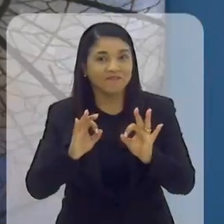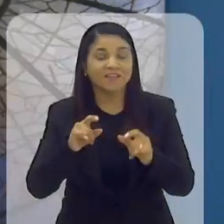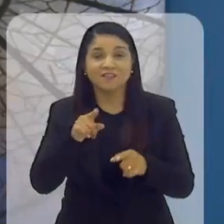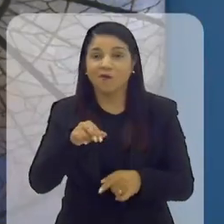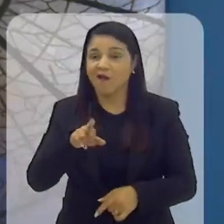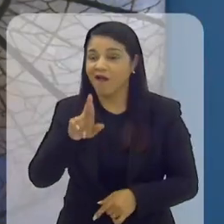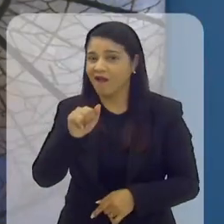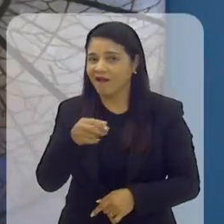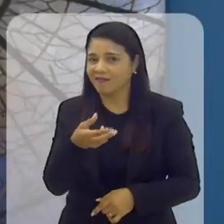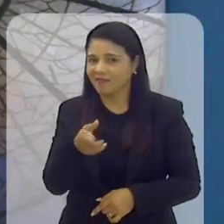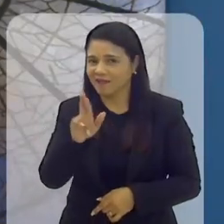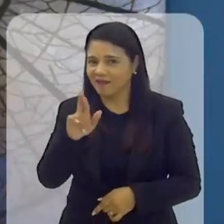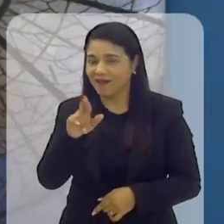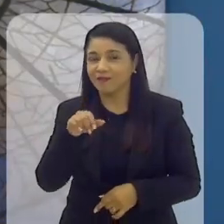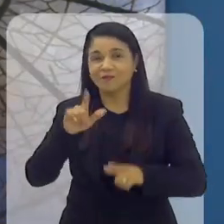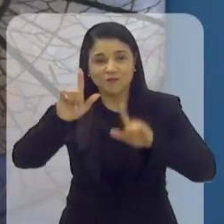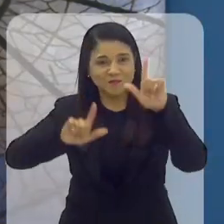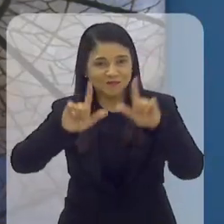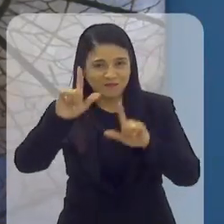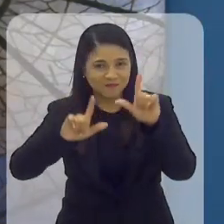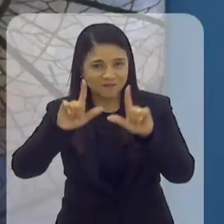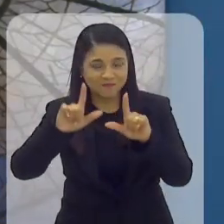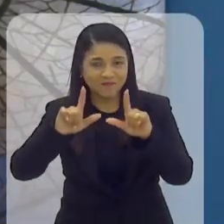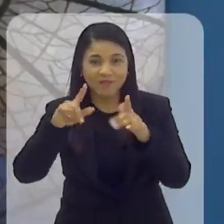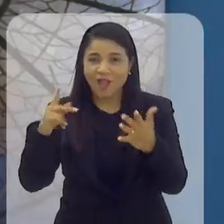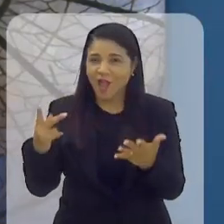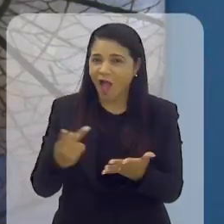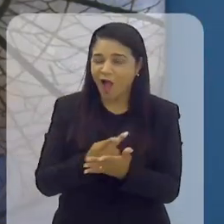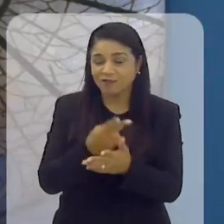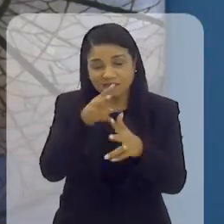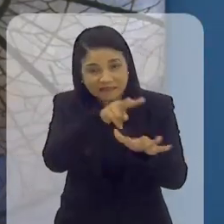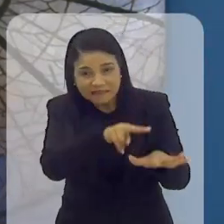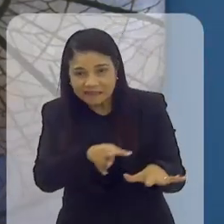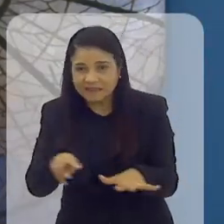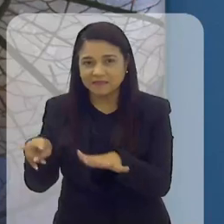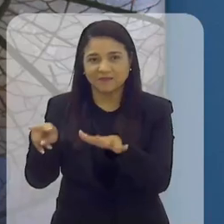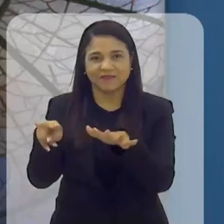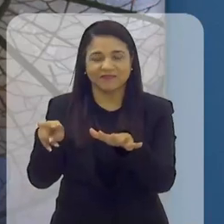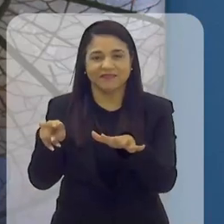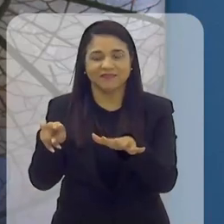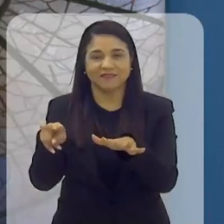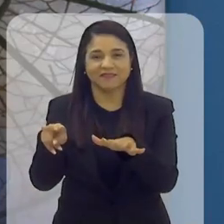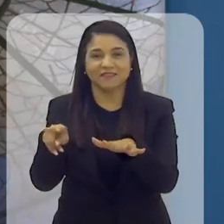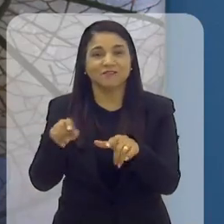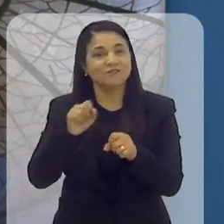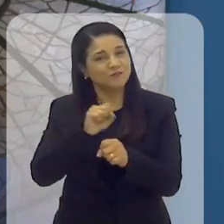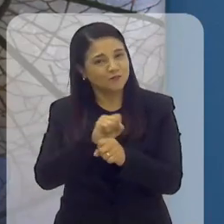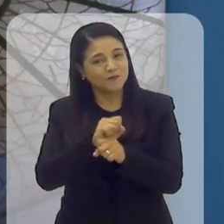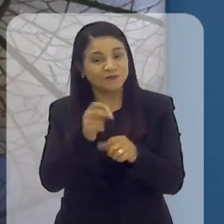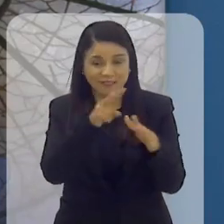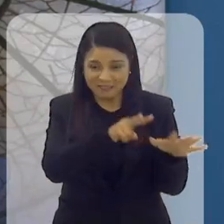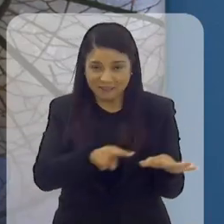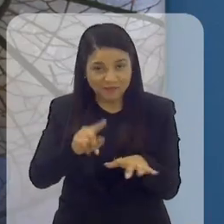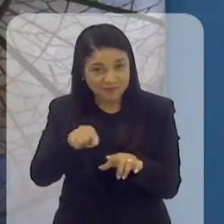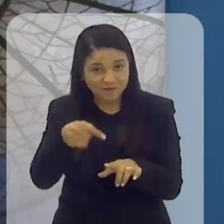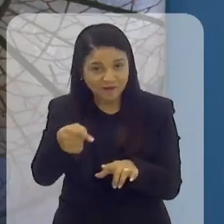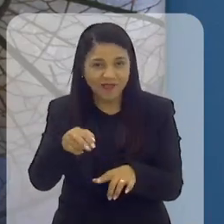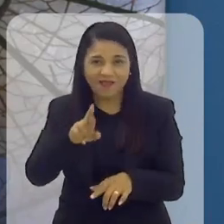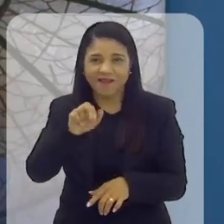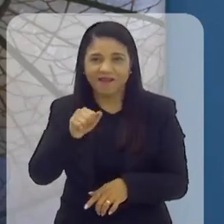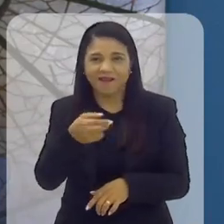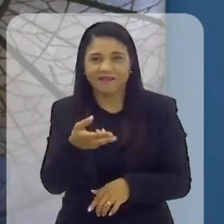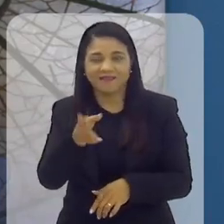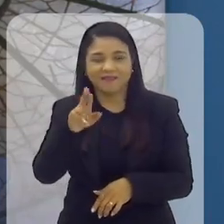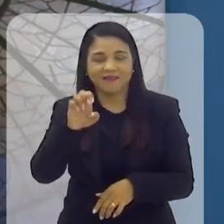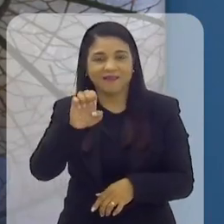incrível, não é? Então agora deixa aí no seu radar o nosso programa que vai acontecer semanalmente. Eu te